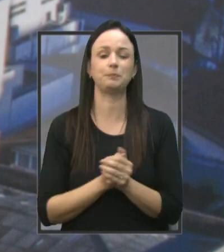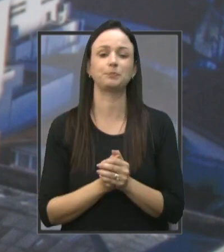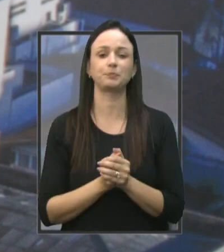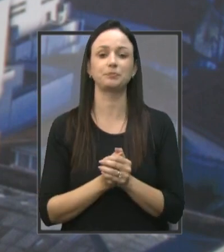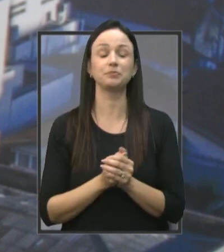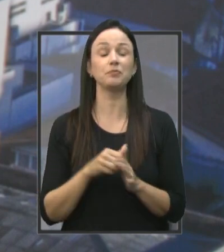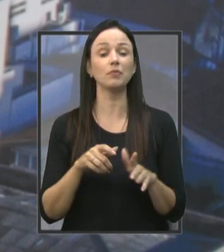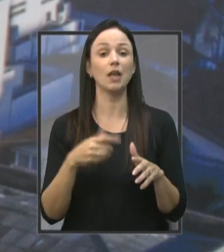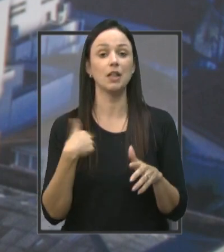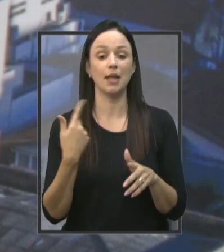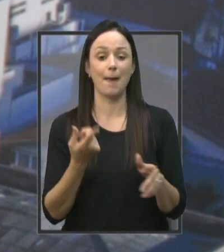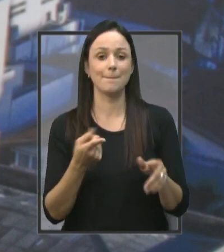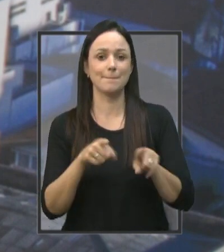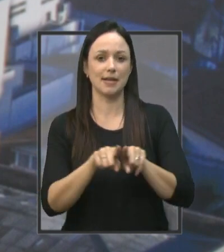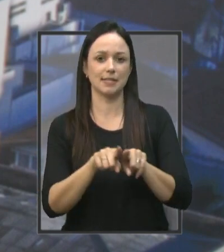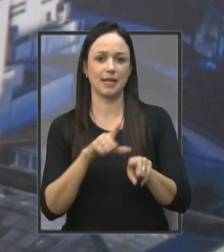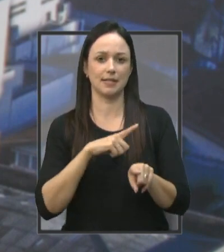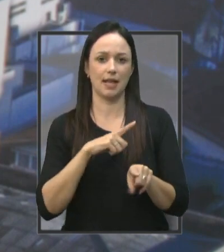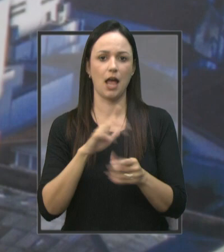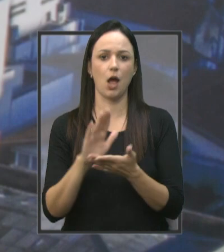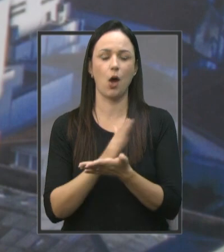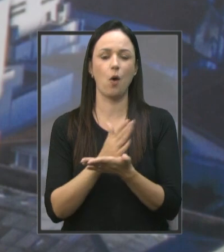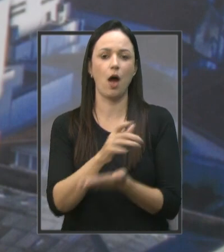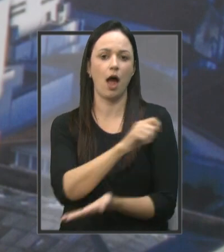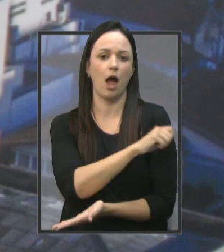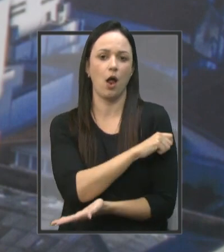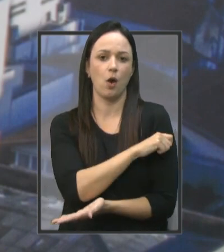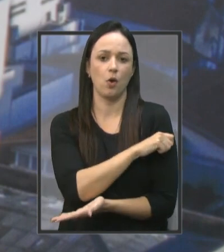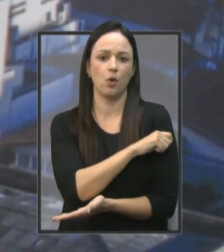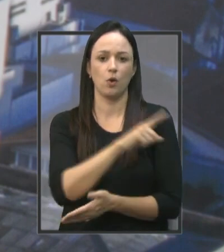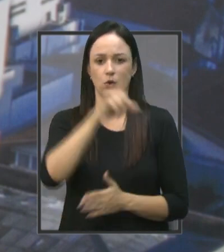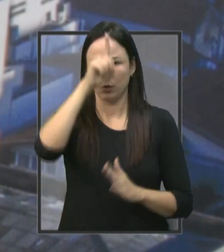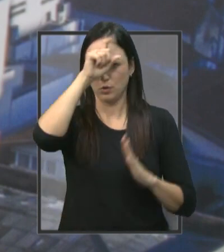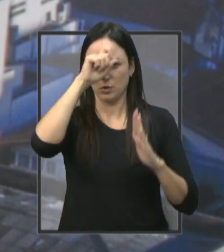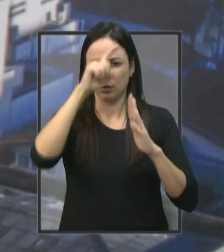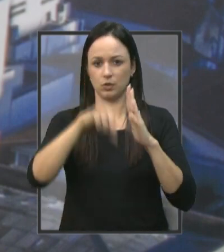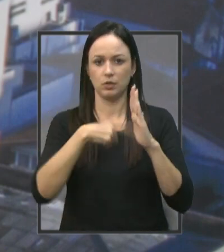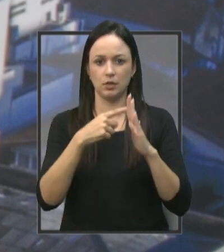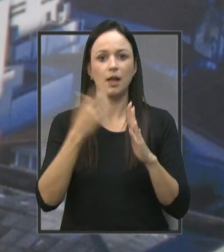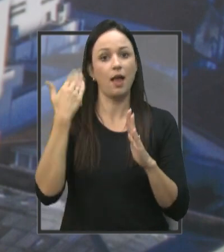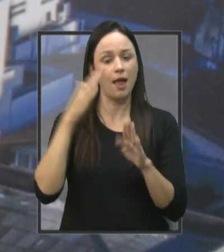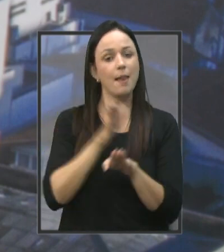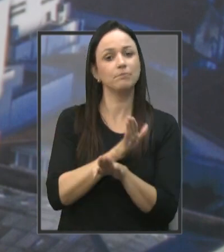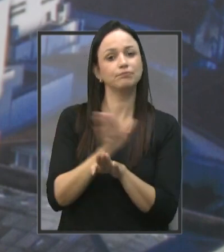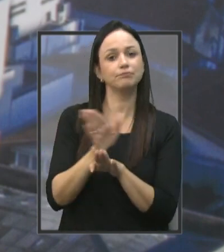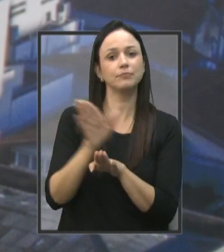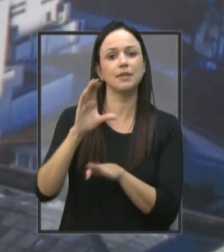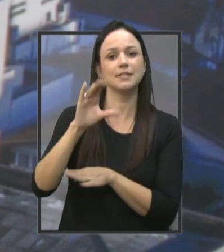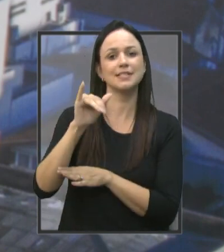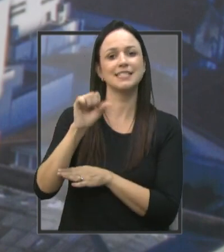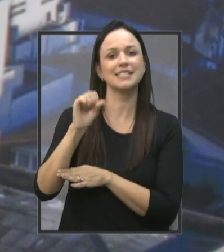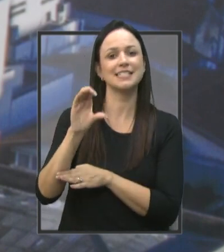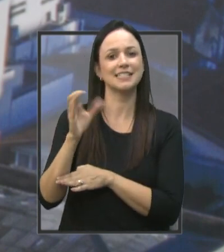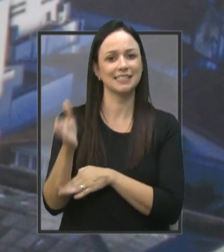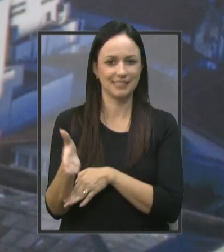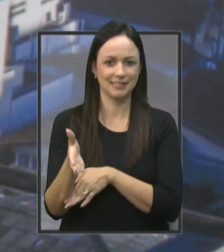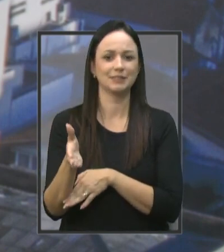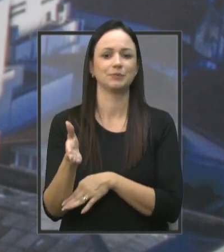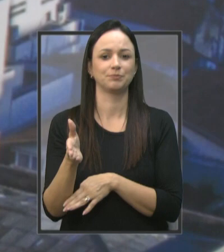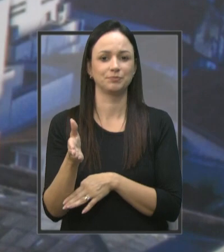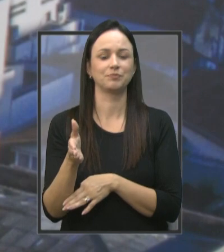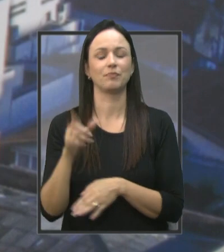parceria Alguns alunos Do Tereza Perlati Faziam parte Do SISC Eles faziam Da